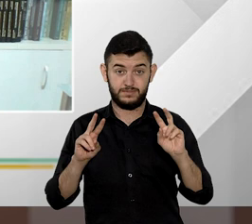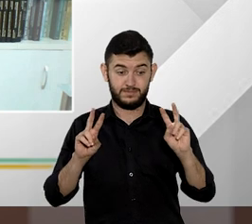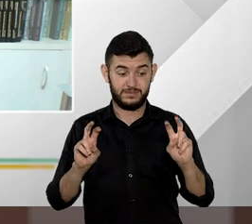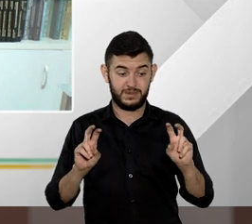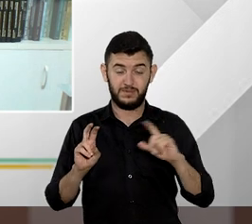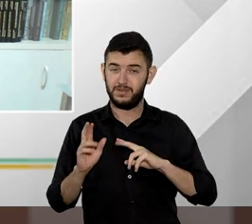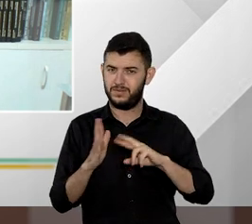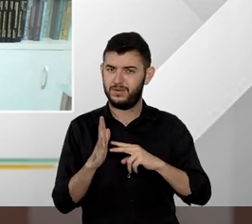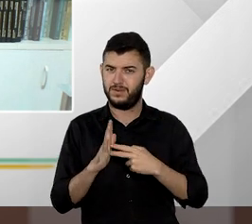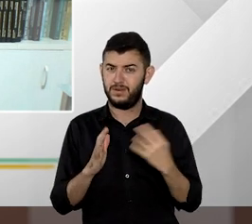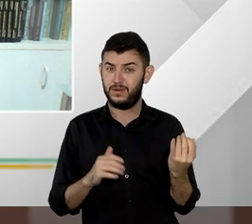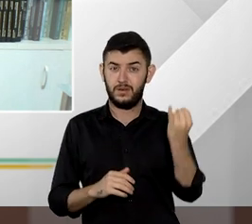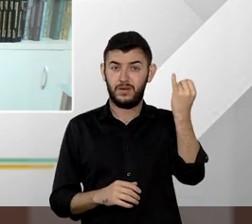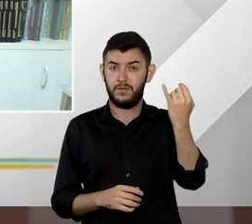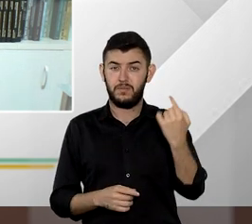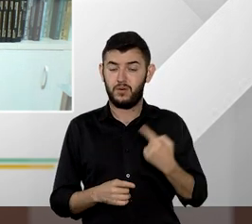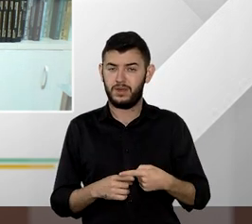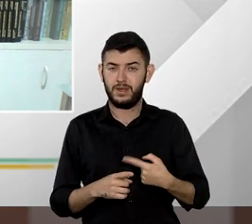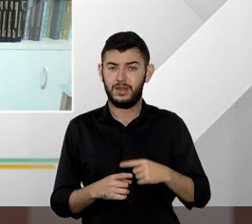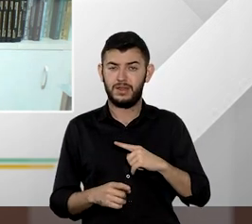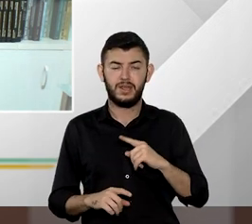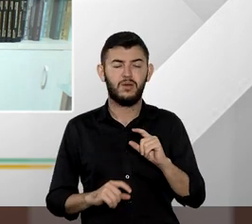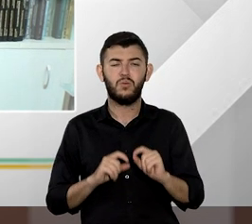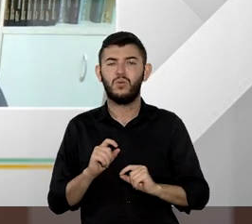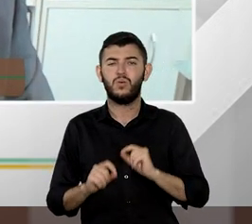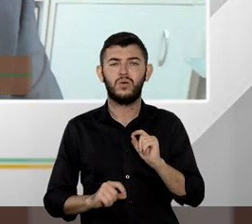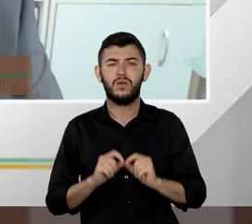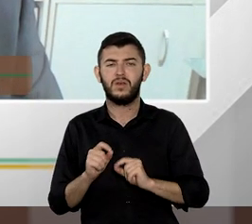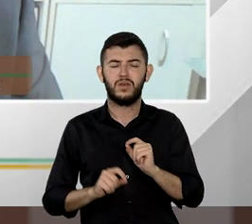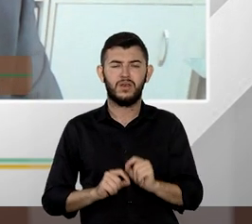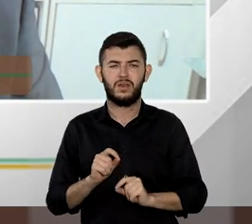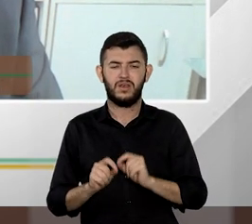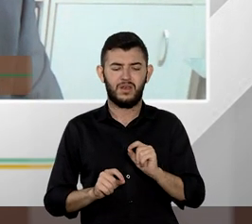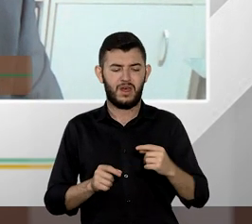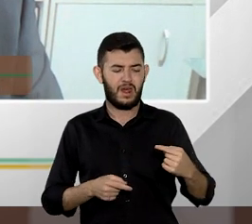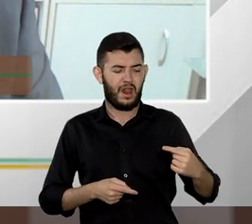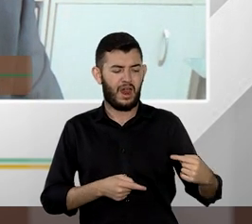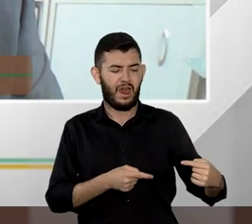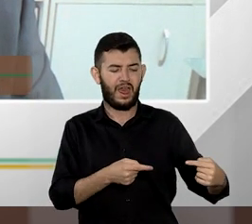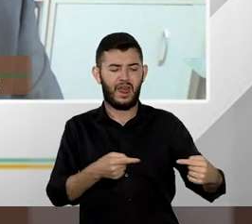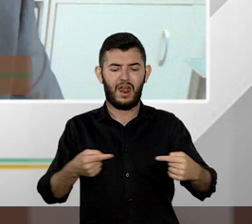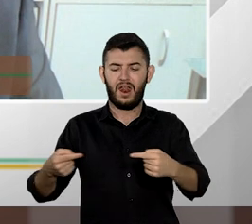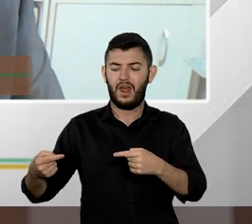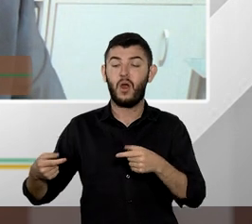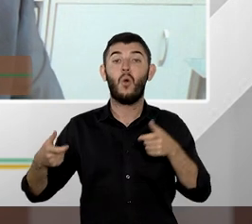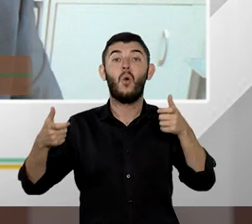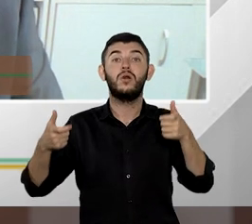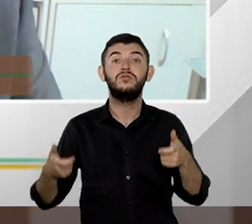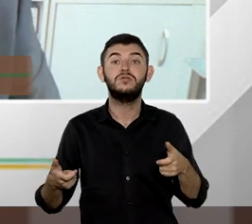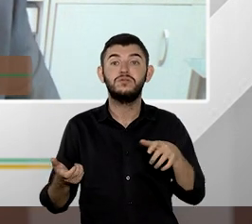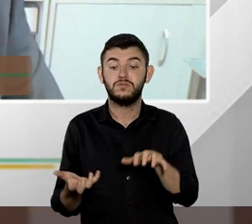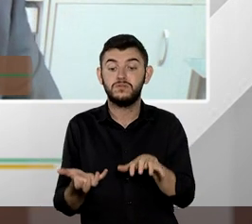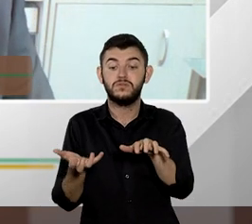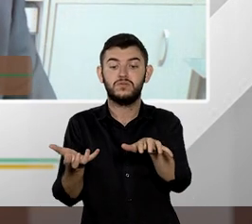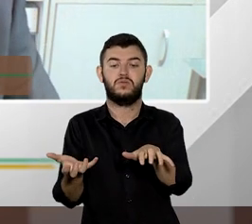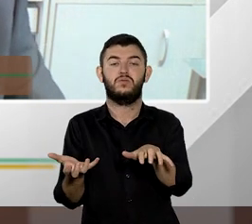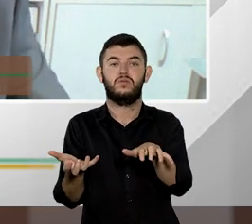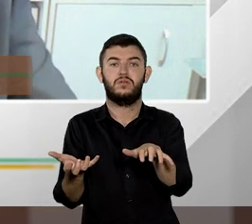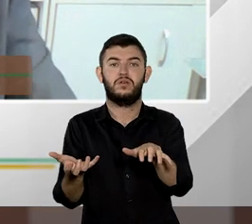envolveu muitas discussões no congresso nacional quando